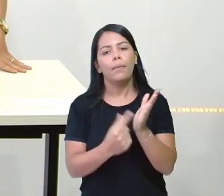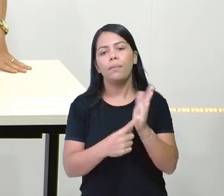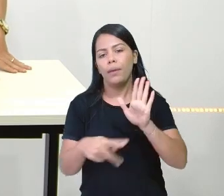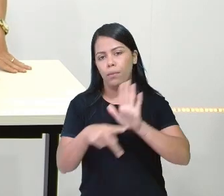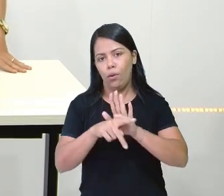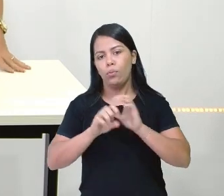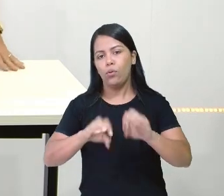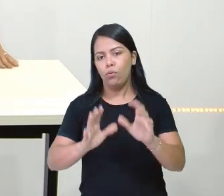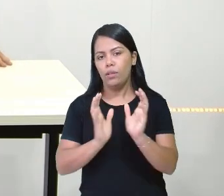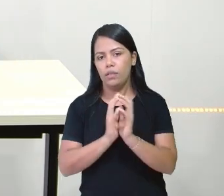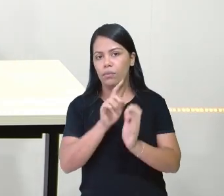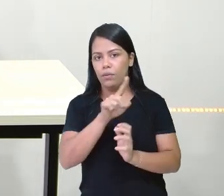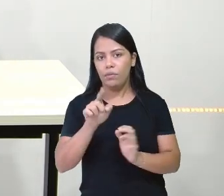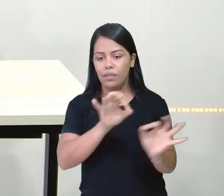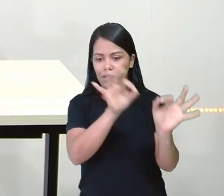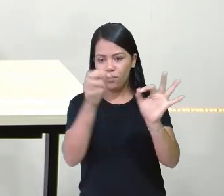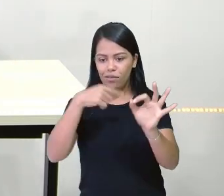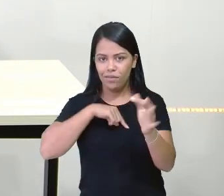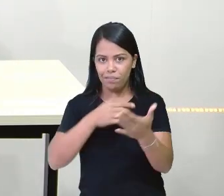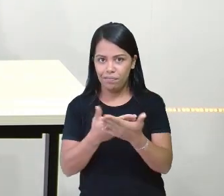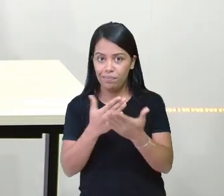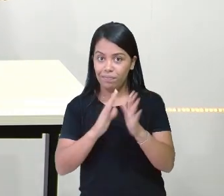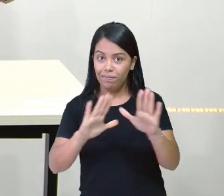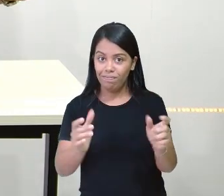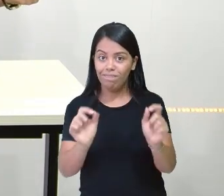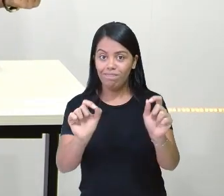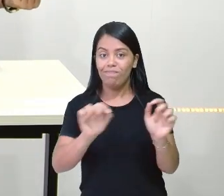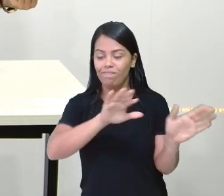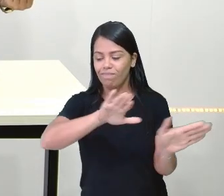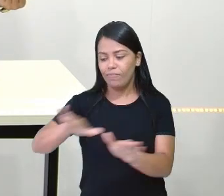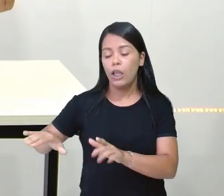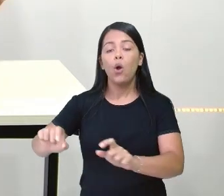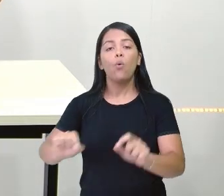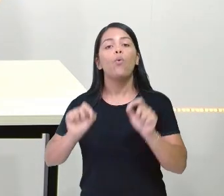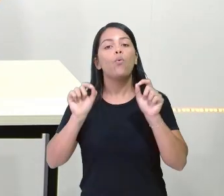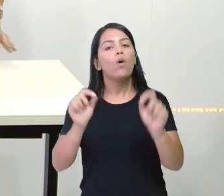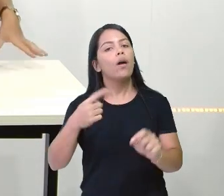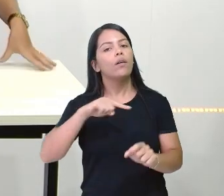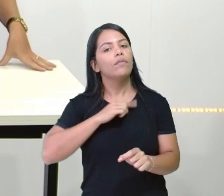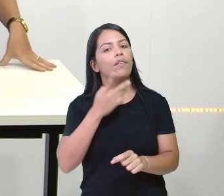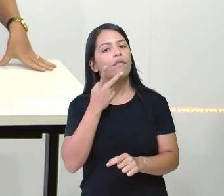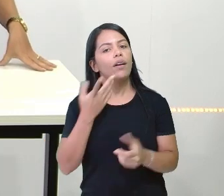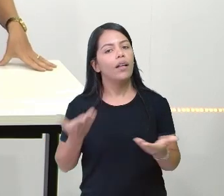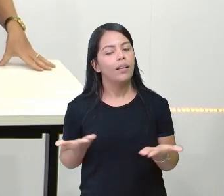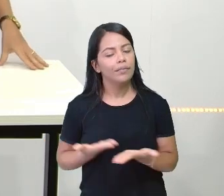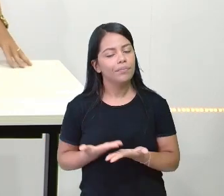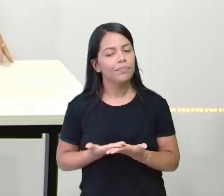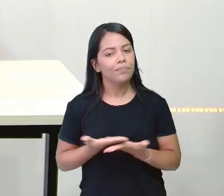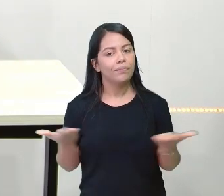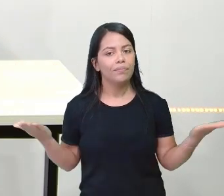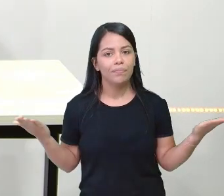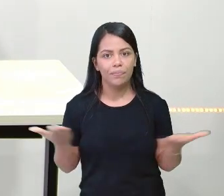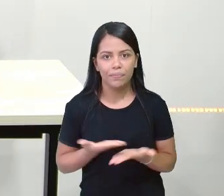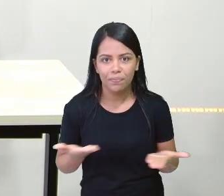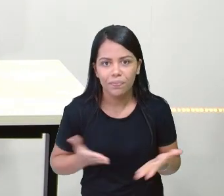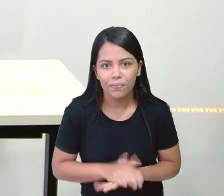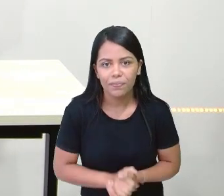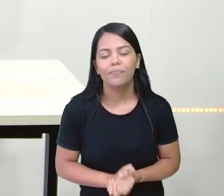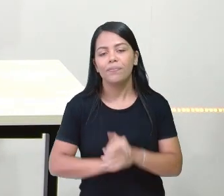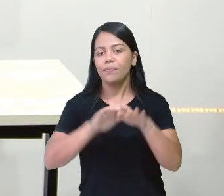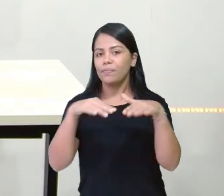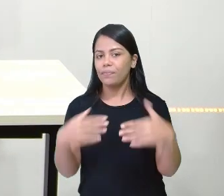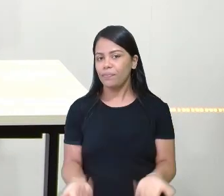acompanhar. Então, o que é que vamos falar na aula de hoje? O que vamos explorar é a